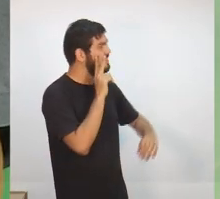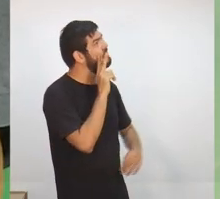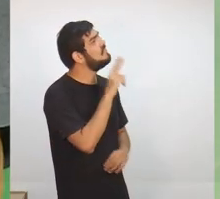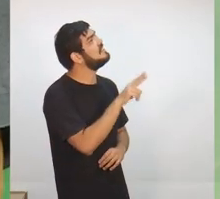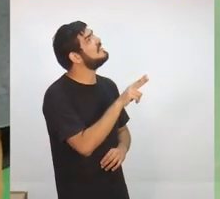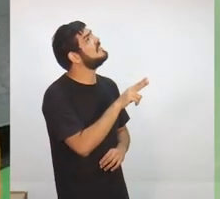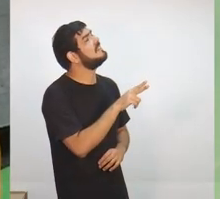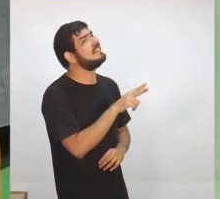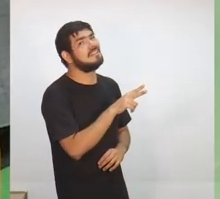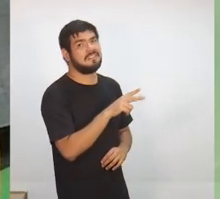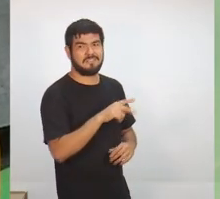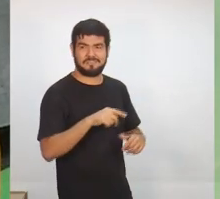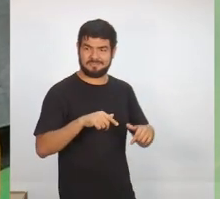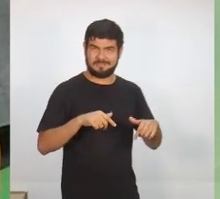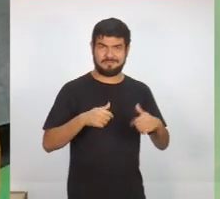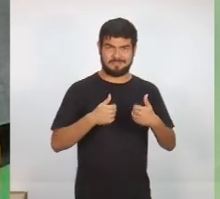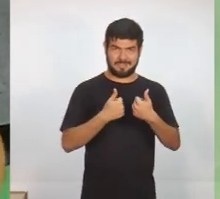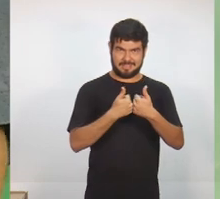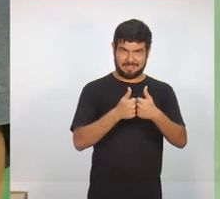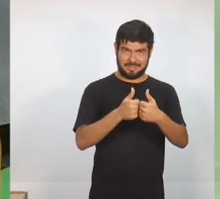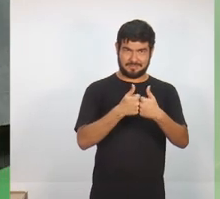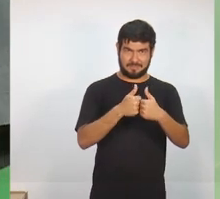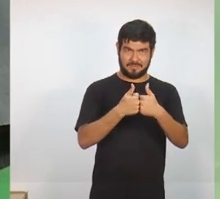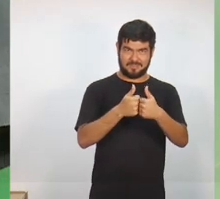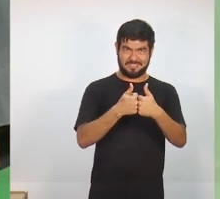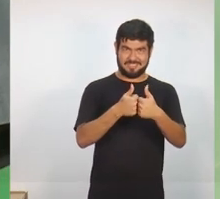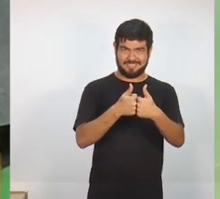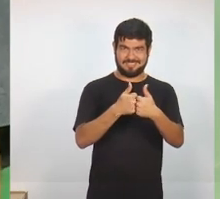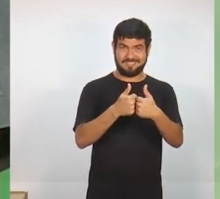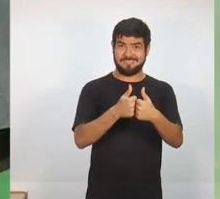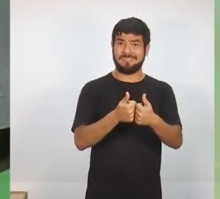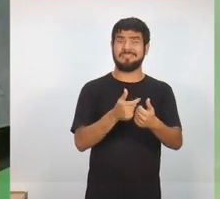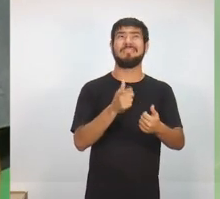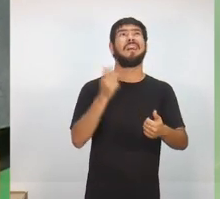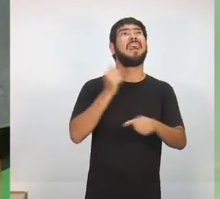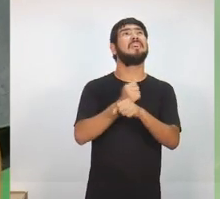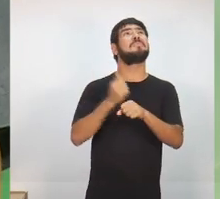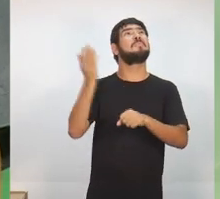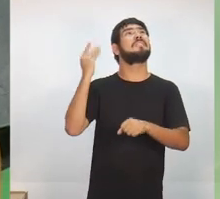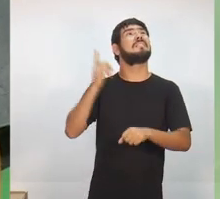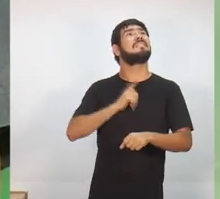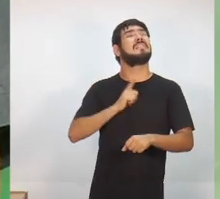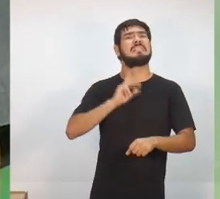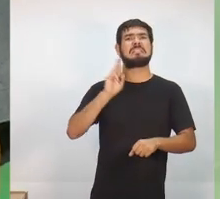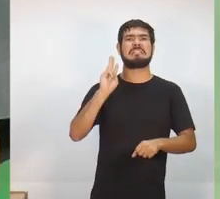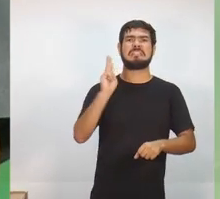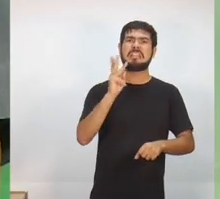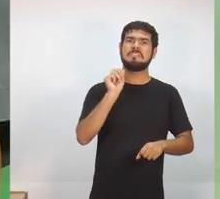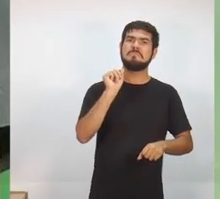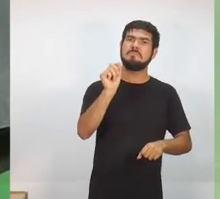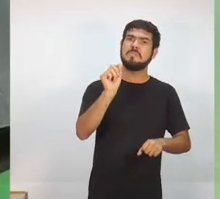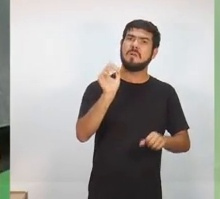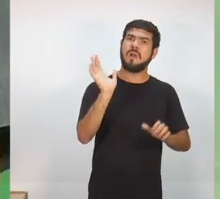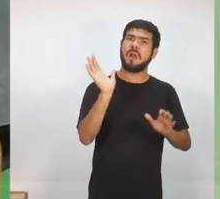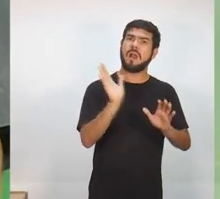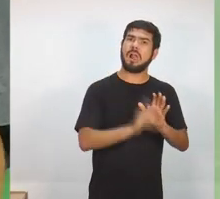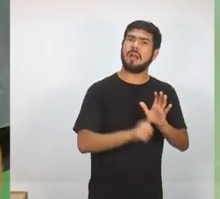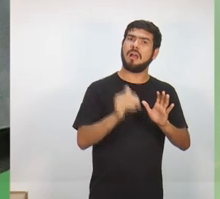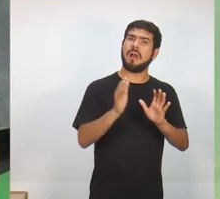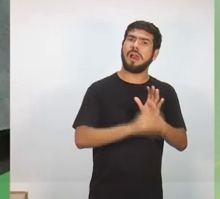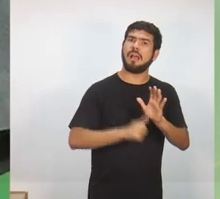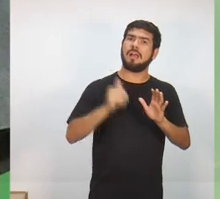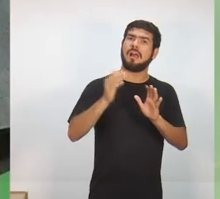o nosso transporte coletivo, o ano passado, tiveram aproximadamente 3 mil e poucos situações de